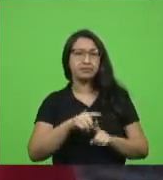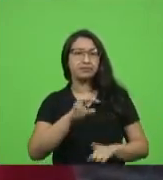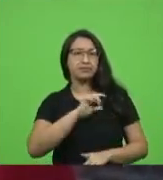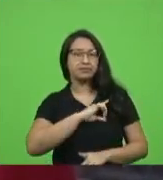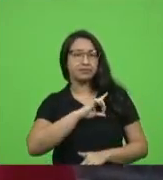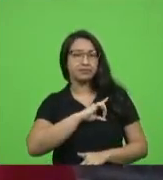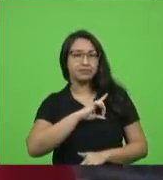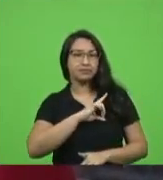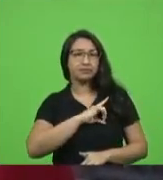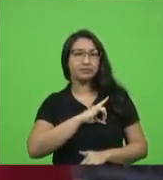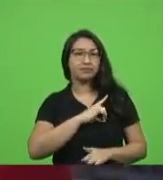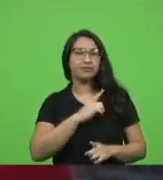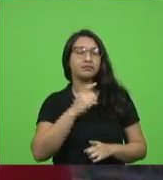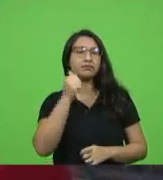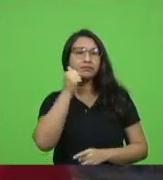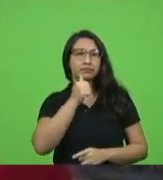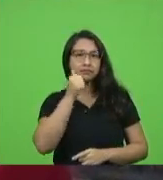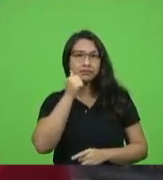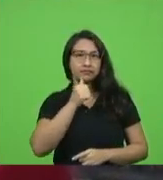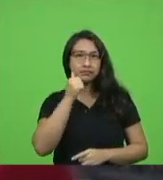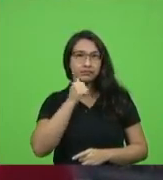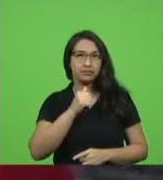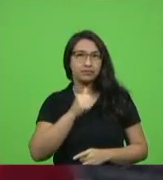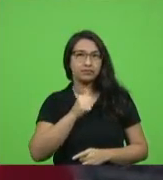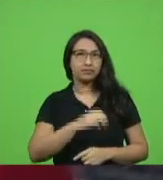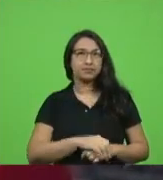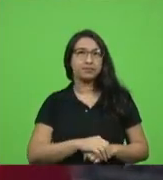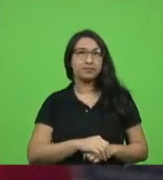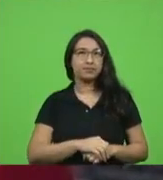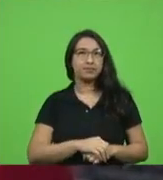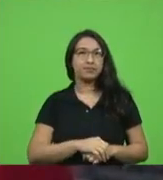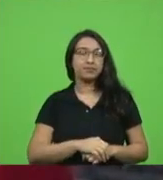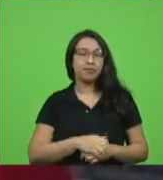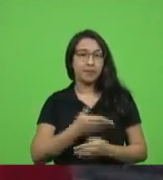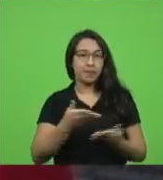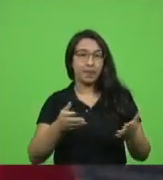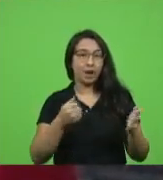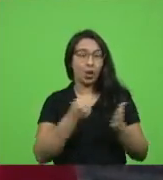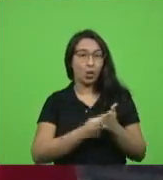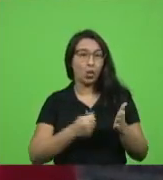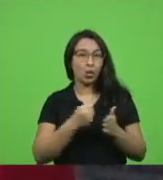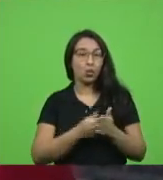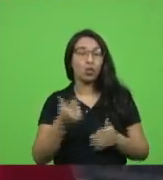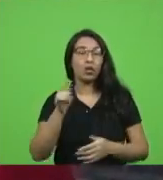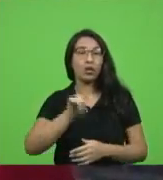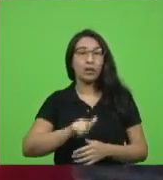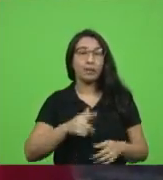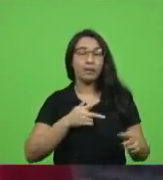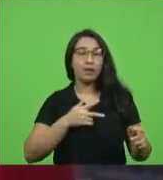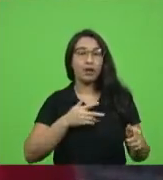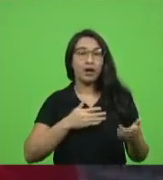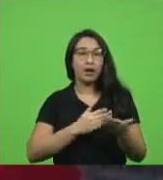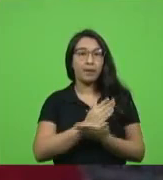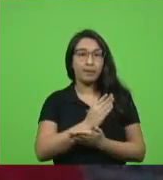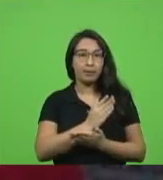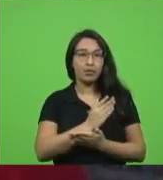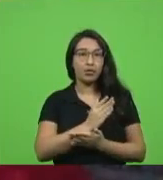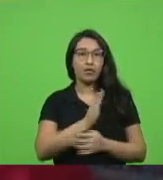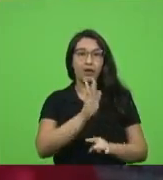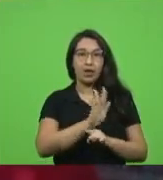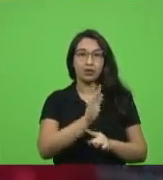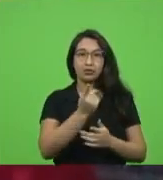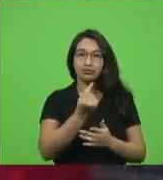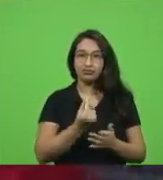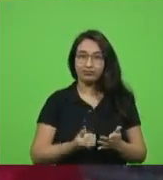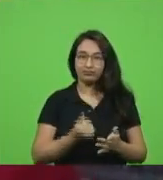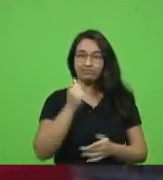Grupo de Trabalho para o Combate e Sequelas do Pós-Covid estamos lutando para aprovar o auxílio emergencial para as mulheres